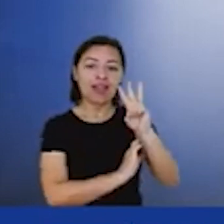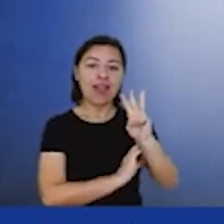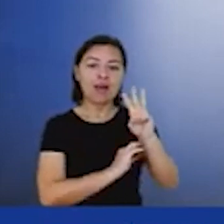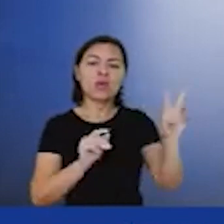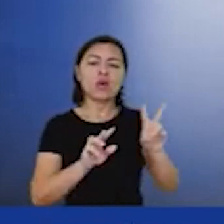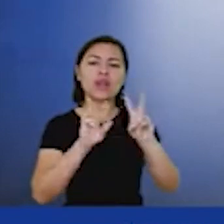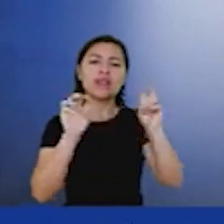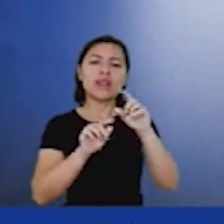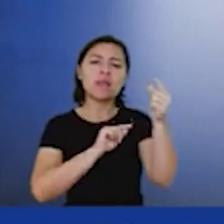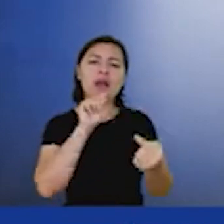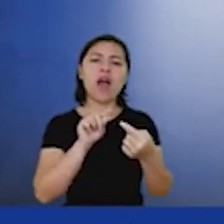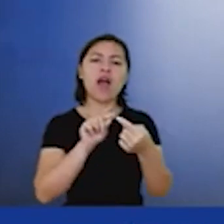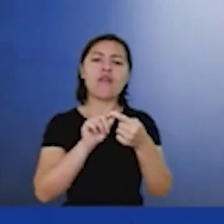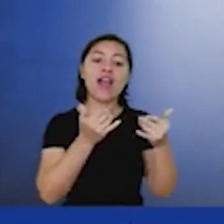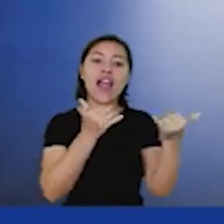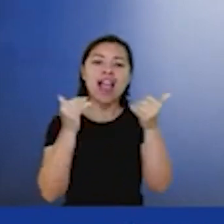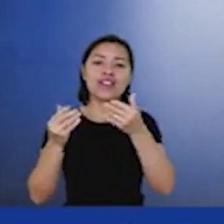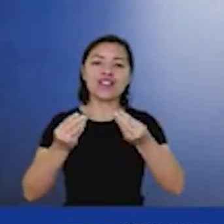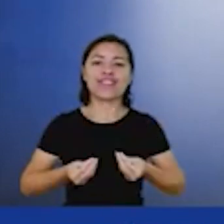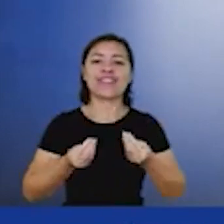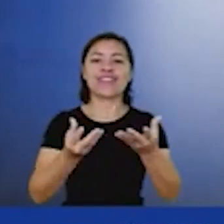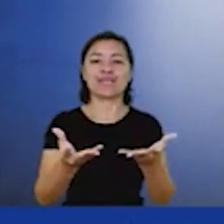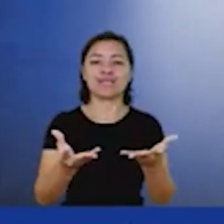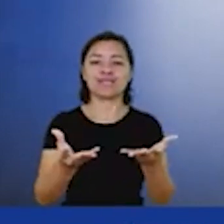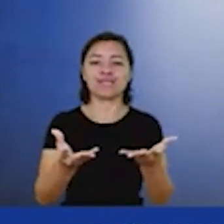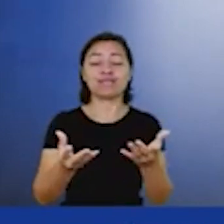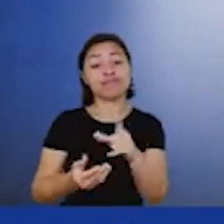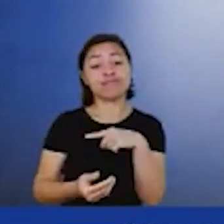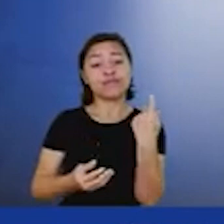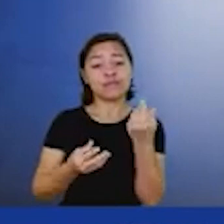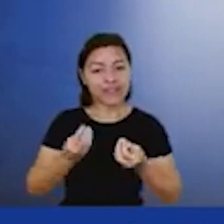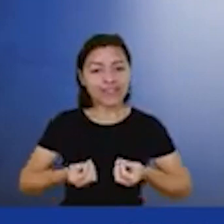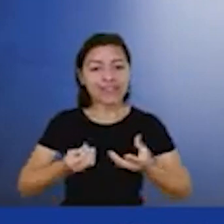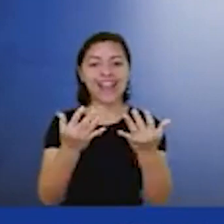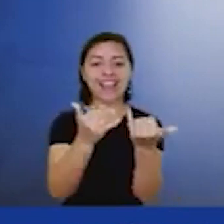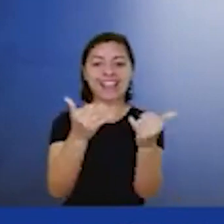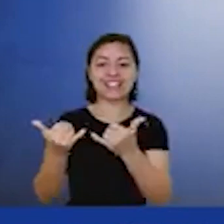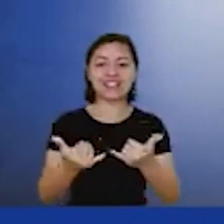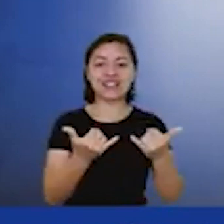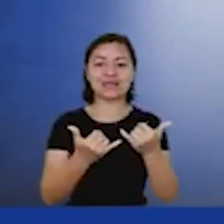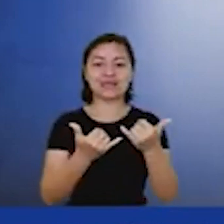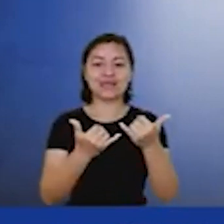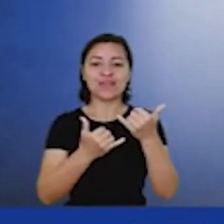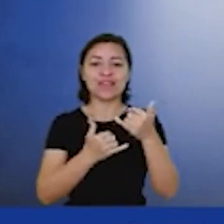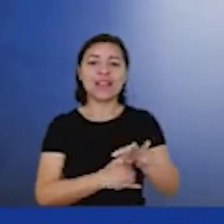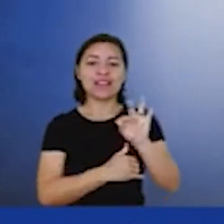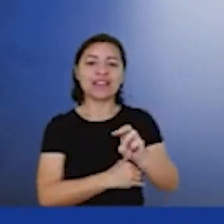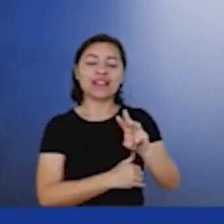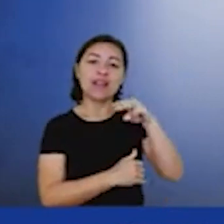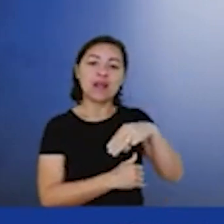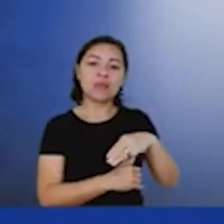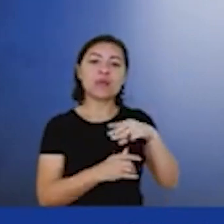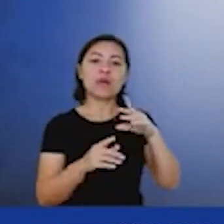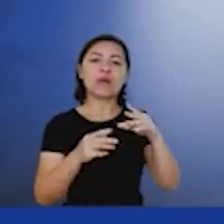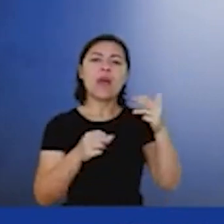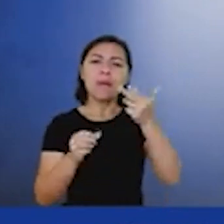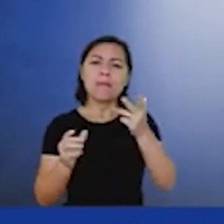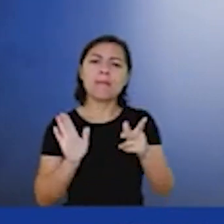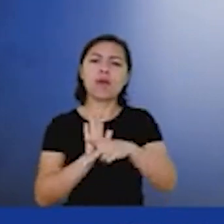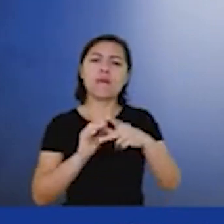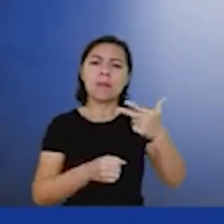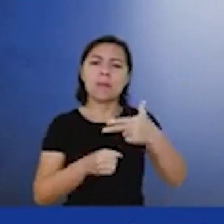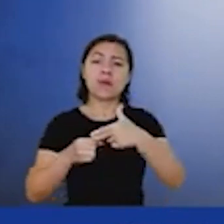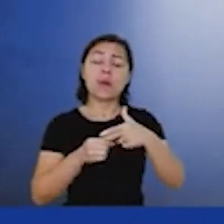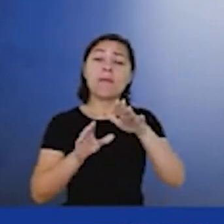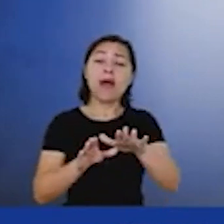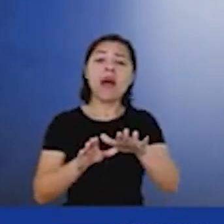entregar energia. Então, assim, nós entregamos energia. A BW Energy é uma empresa petrolífera criada agora, mas o grupo BW